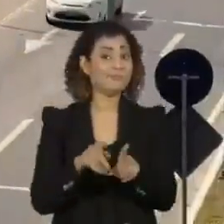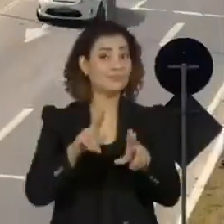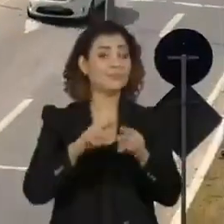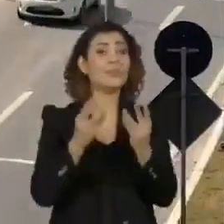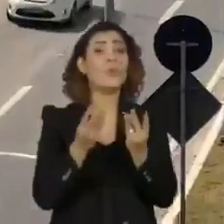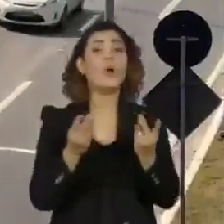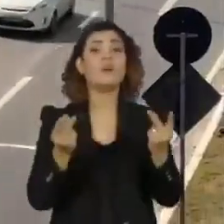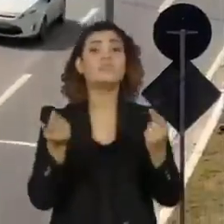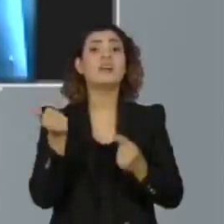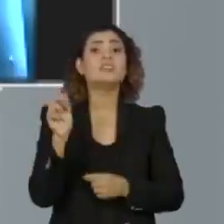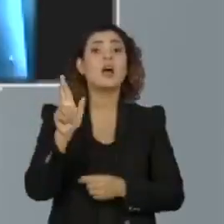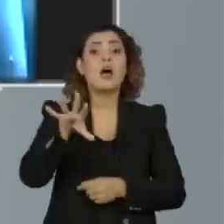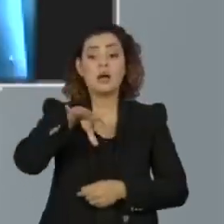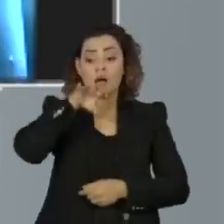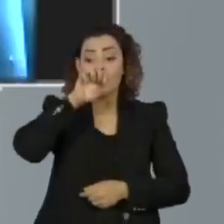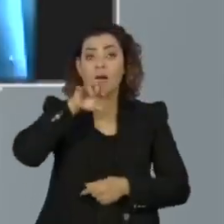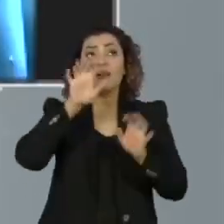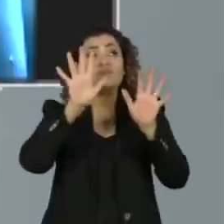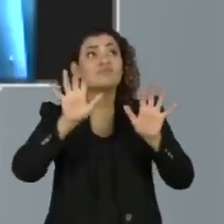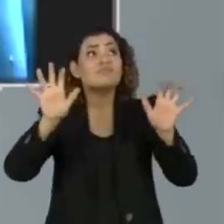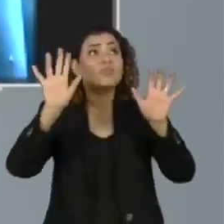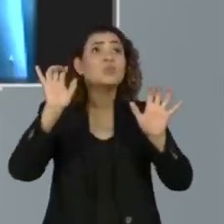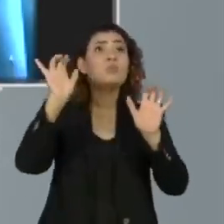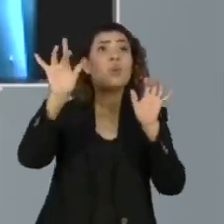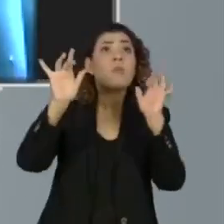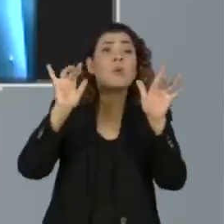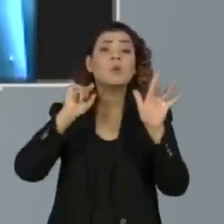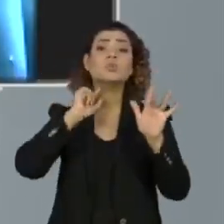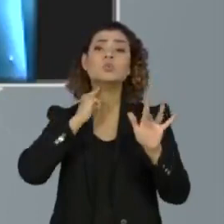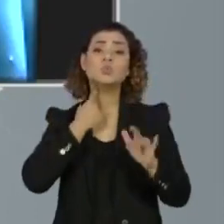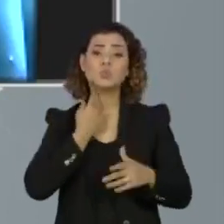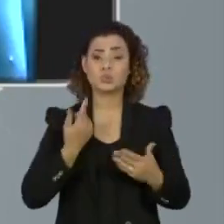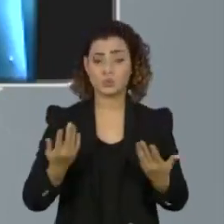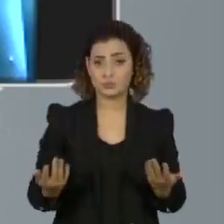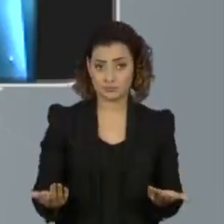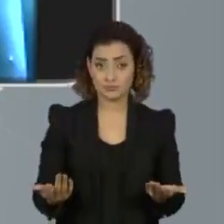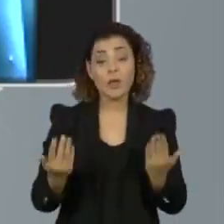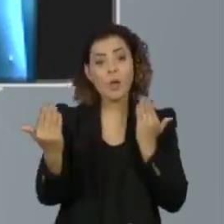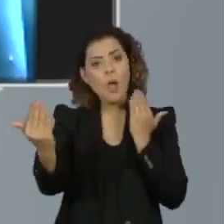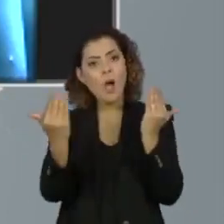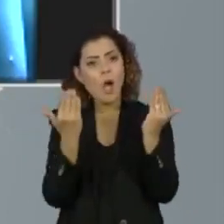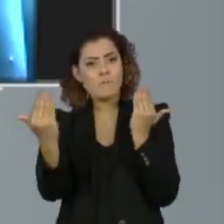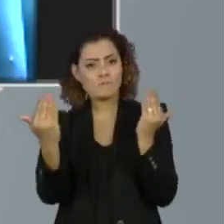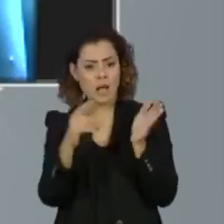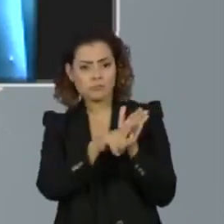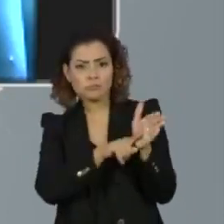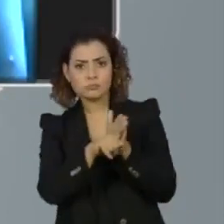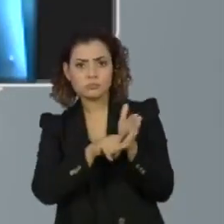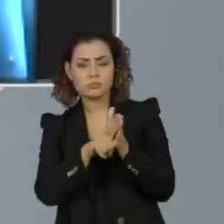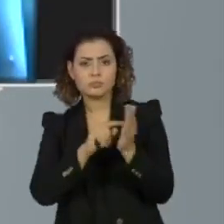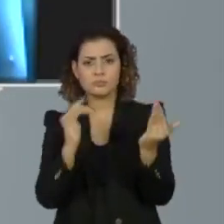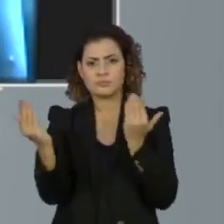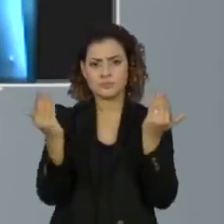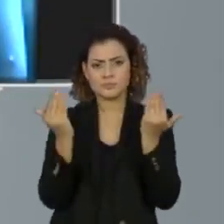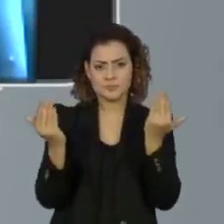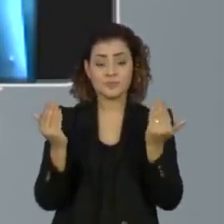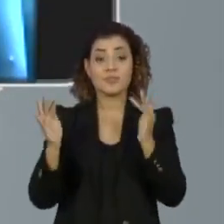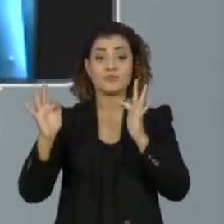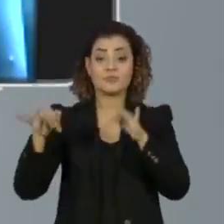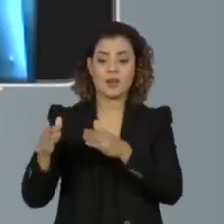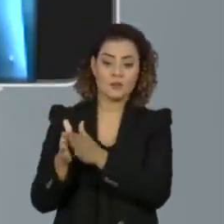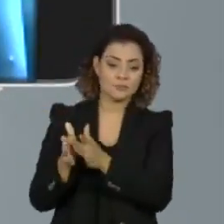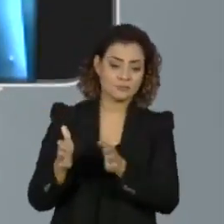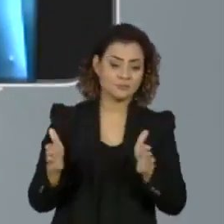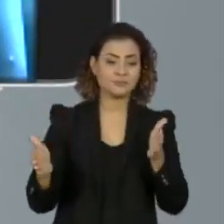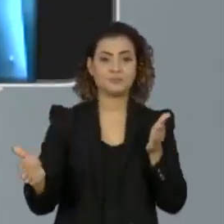na qualidade do ar. Os dados comparativos, eles mostram que, vamos dizer, nessa fase final do ano,